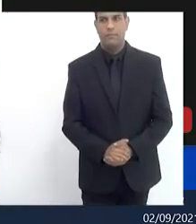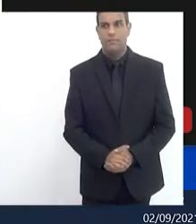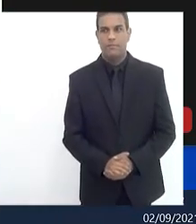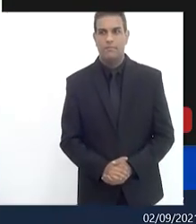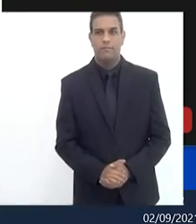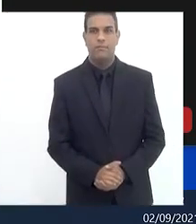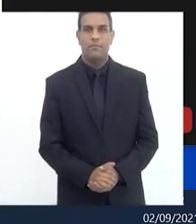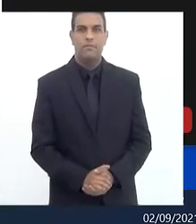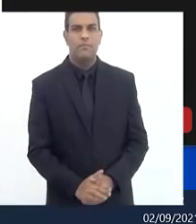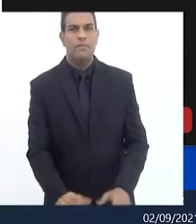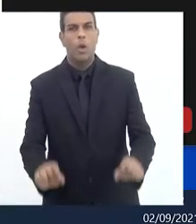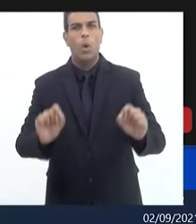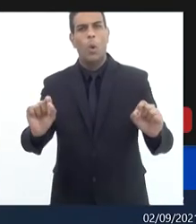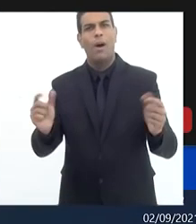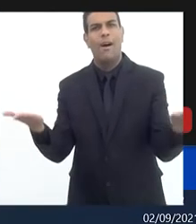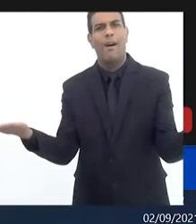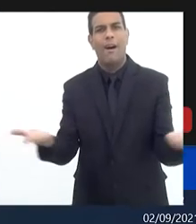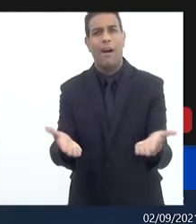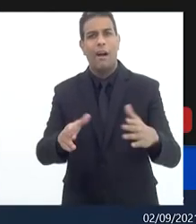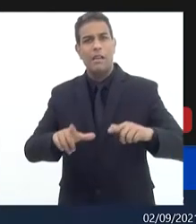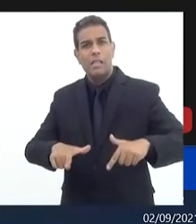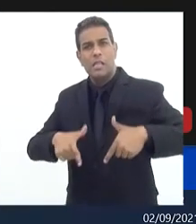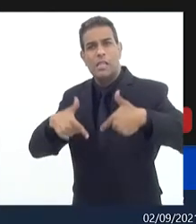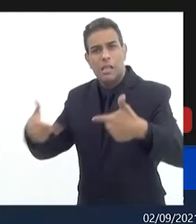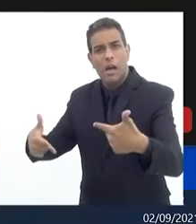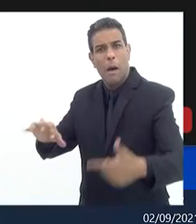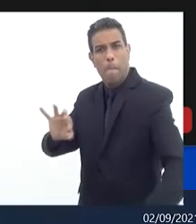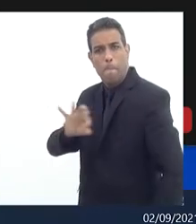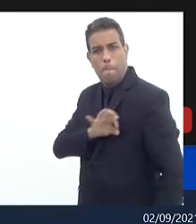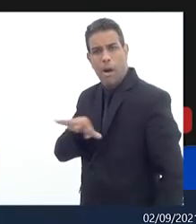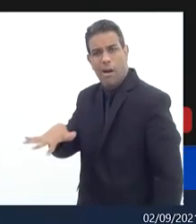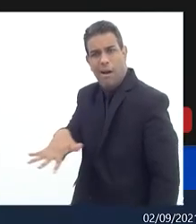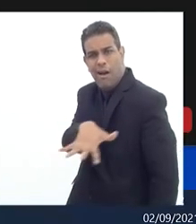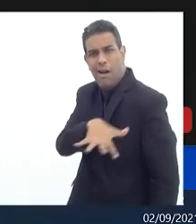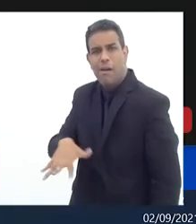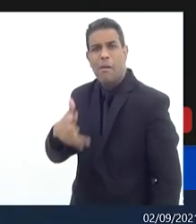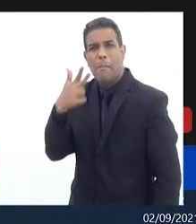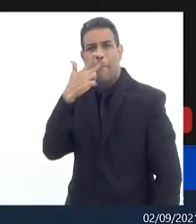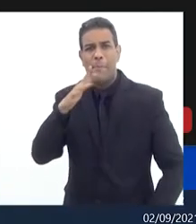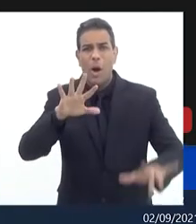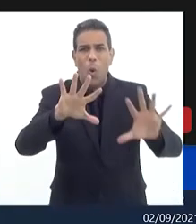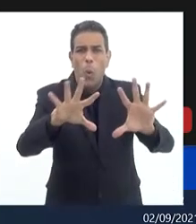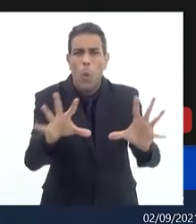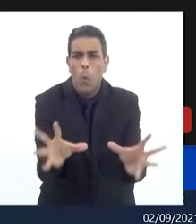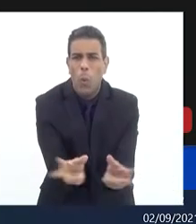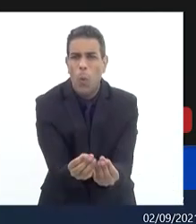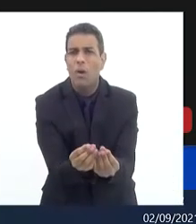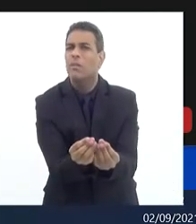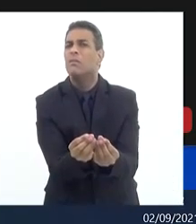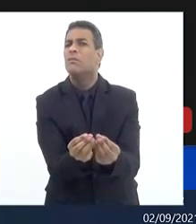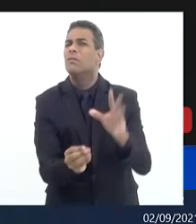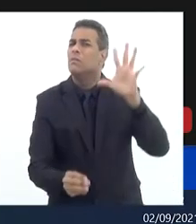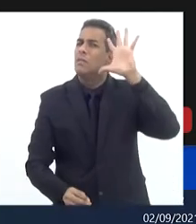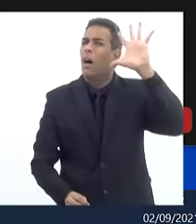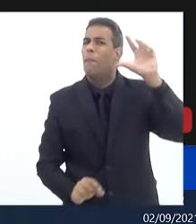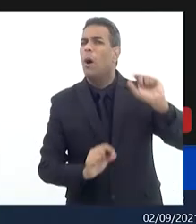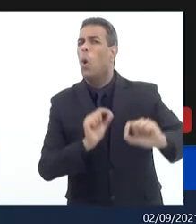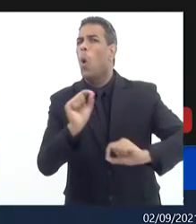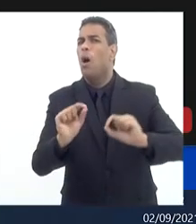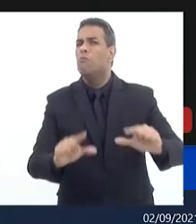excesso na ação policial não há como concluir qualquer reflexão sobre